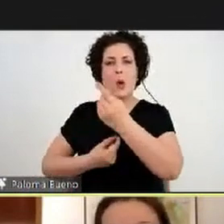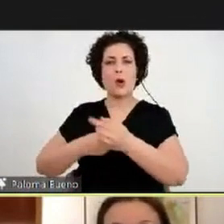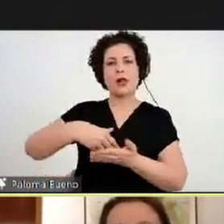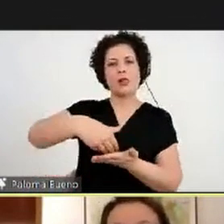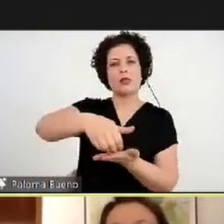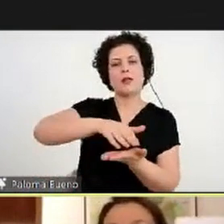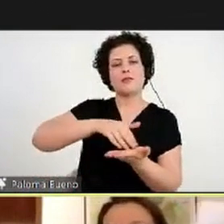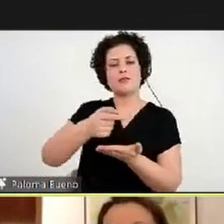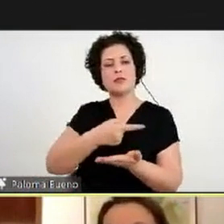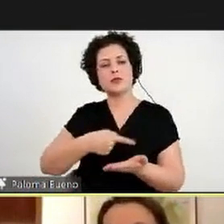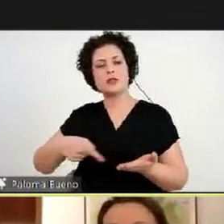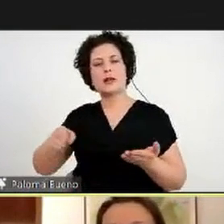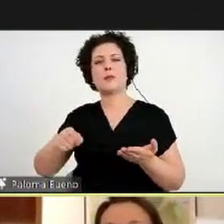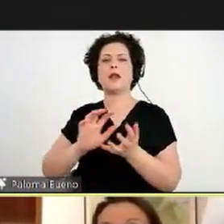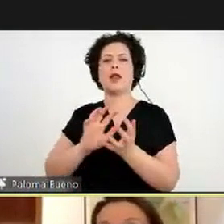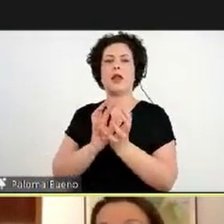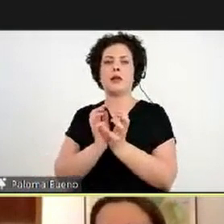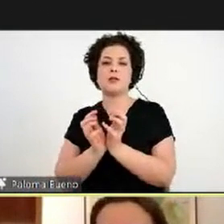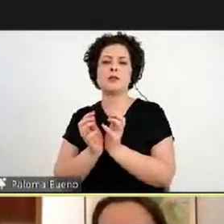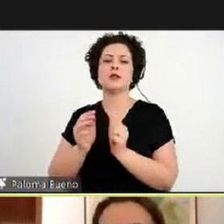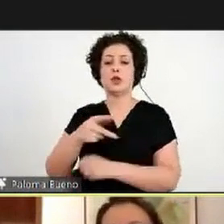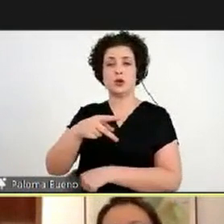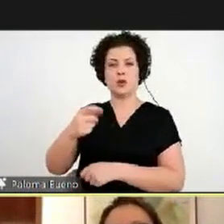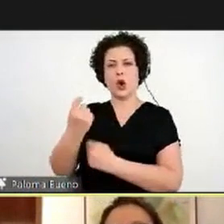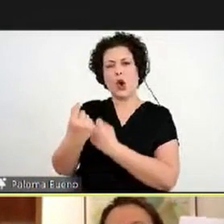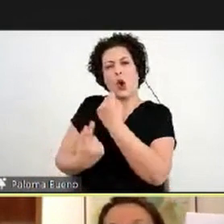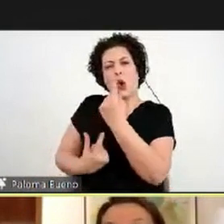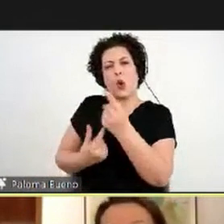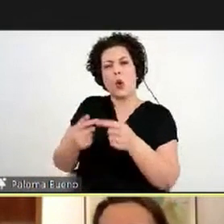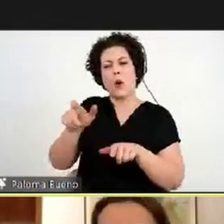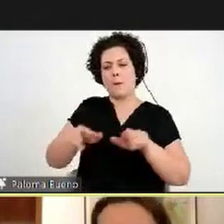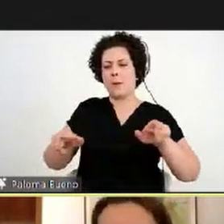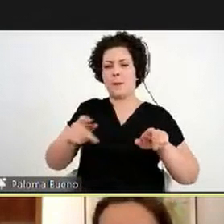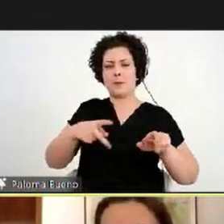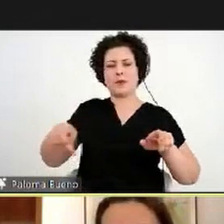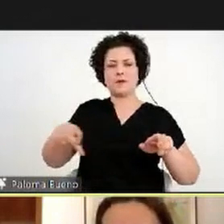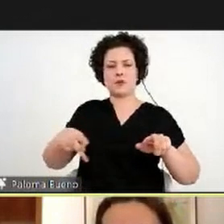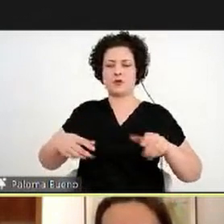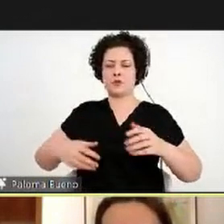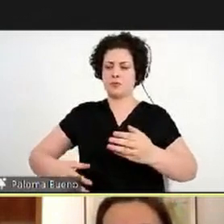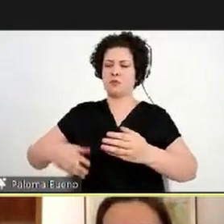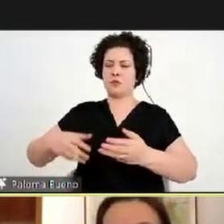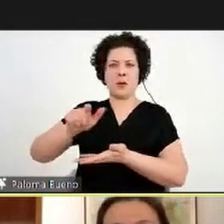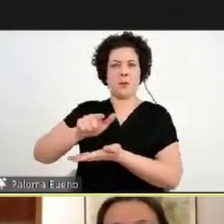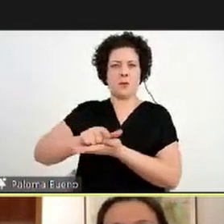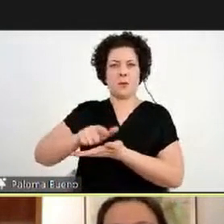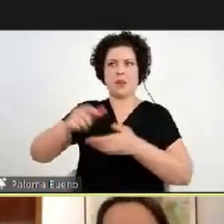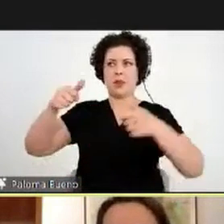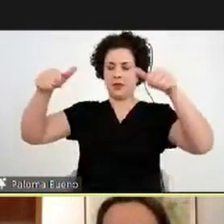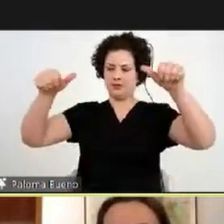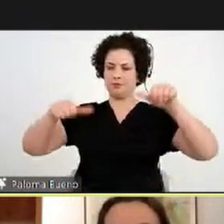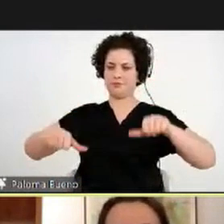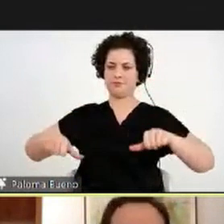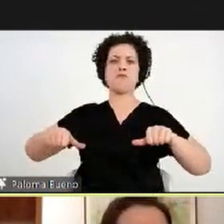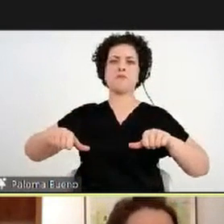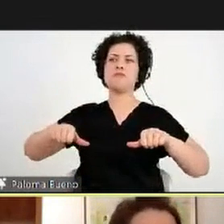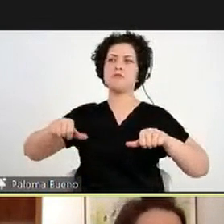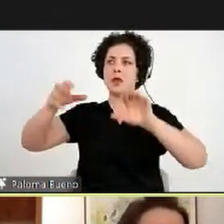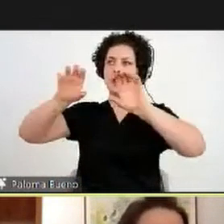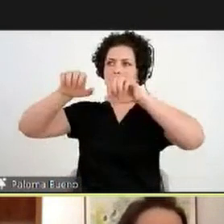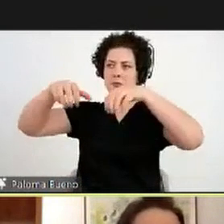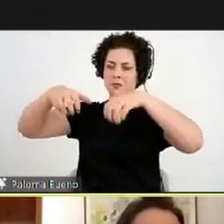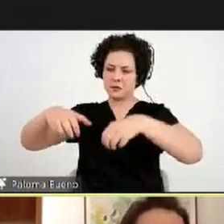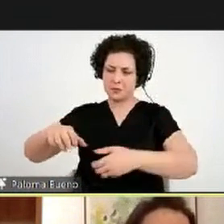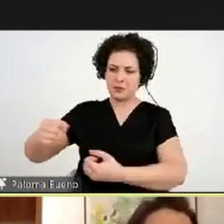durante a semana e os professores, alguns, levam os pôsteres emprestados e, antes de